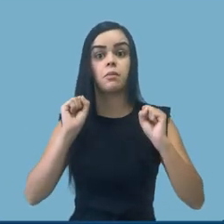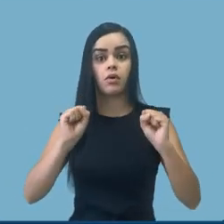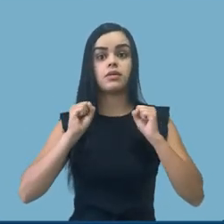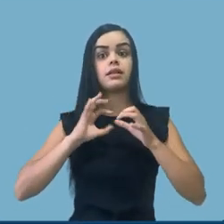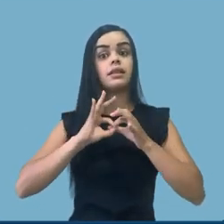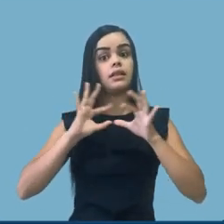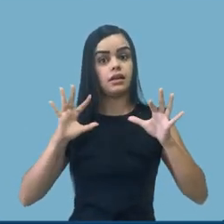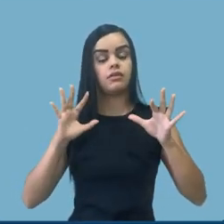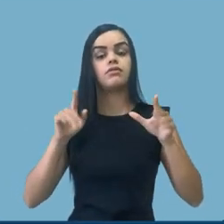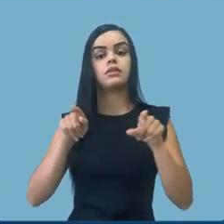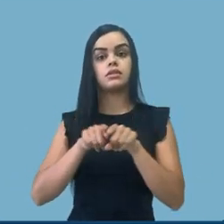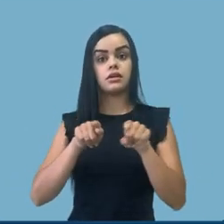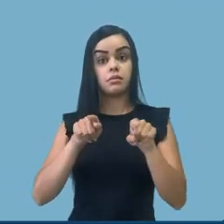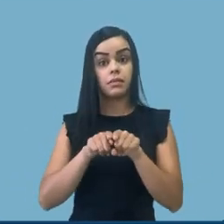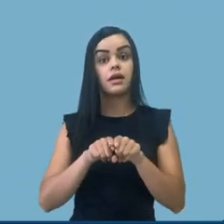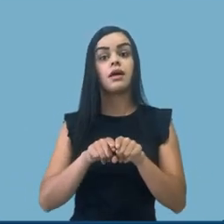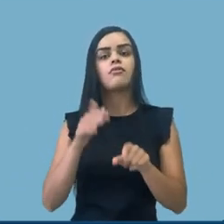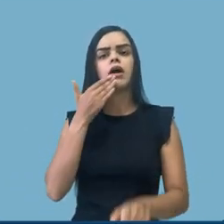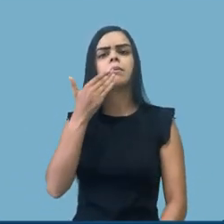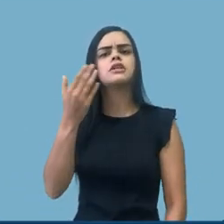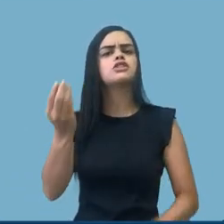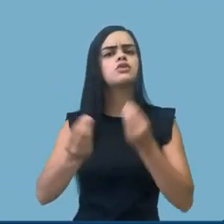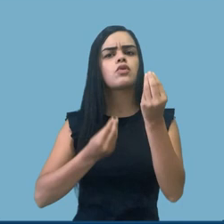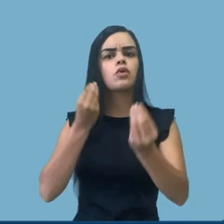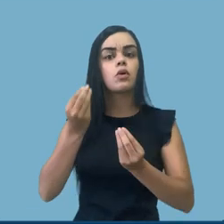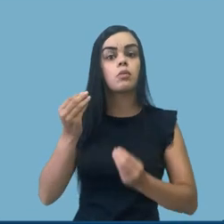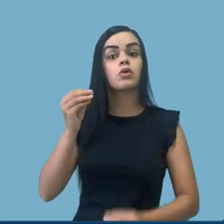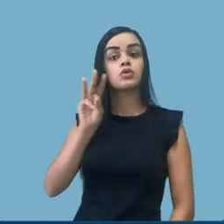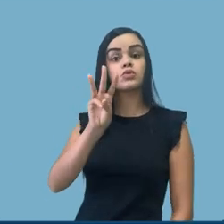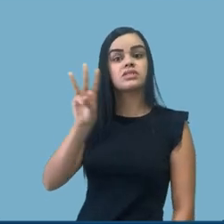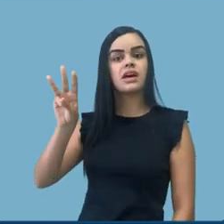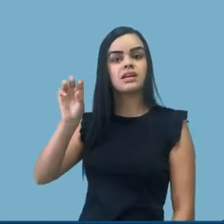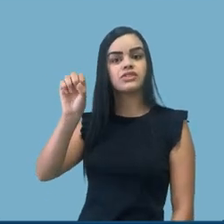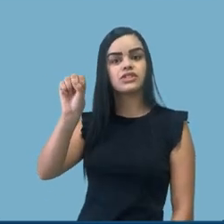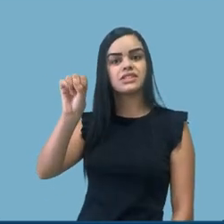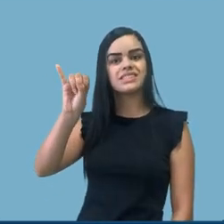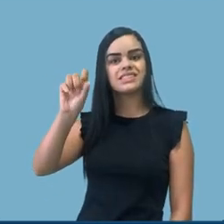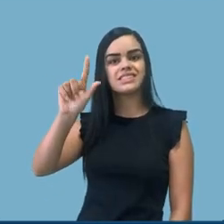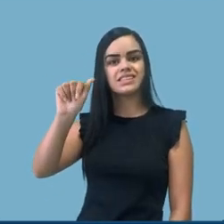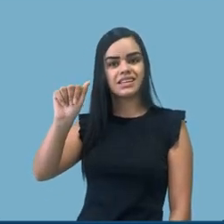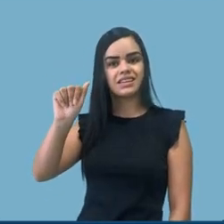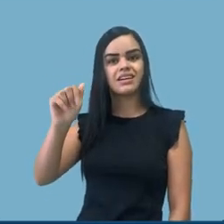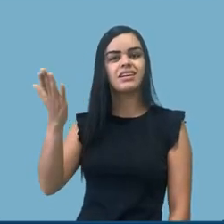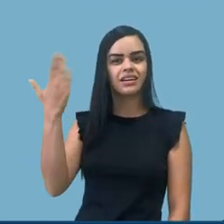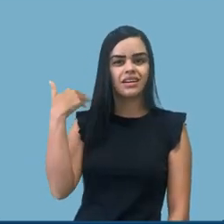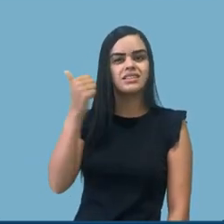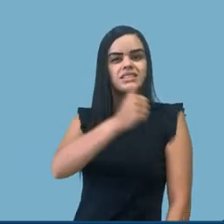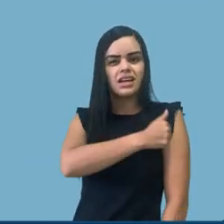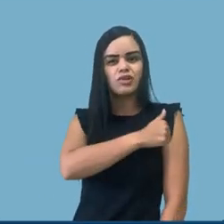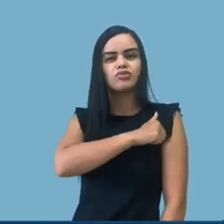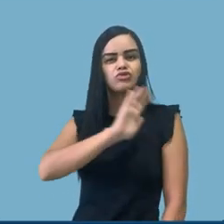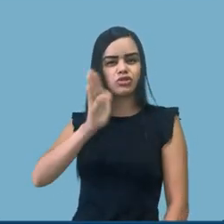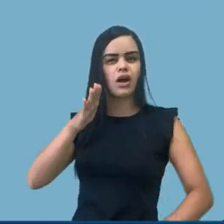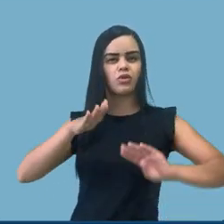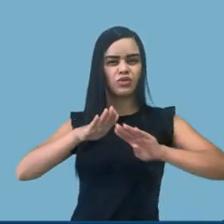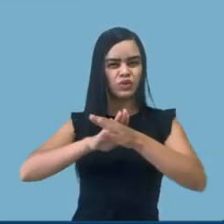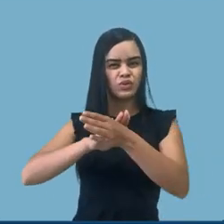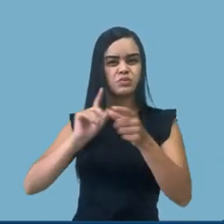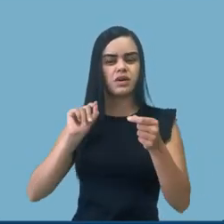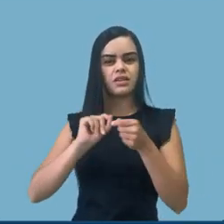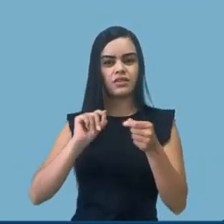solicitação vai ser feita pelo SIGA, como o aluno, como a aluna sempre faz, nos períodos regulares, e como ele fez também